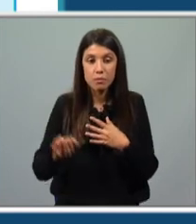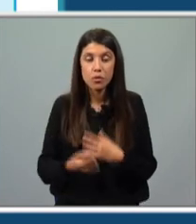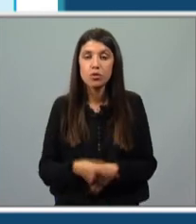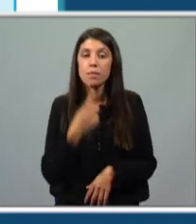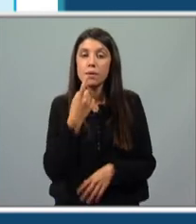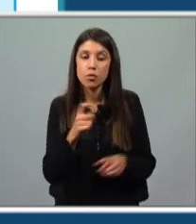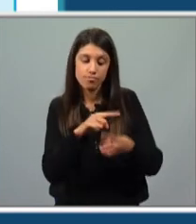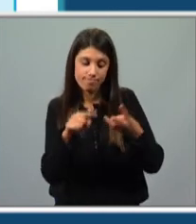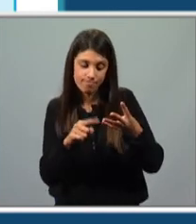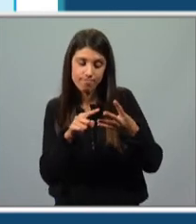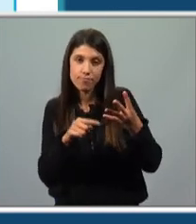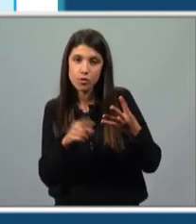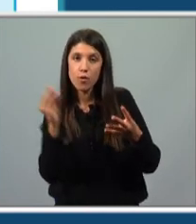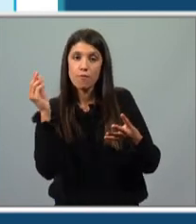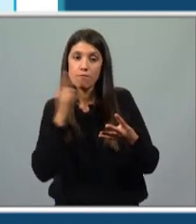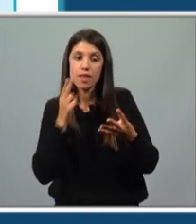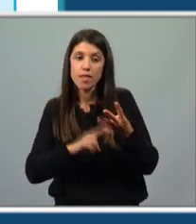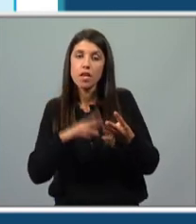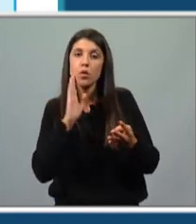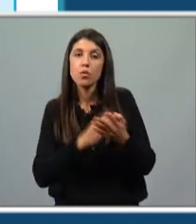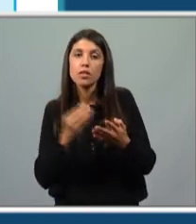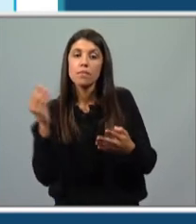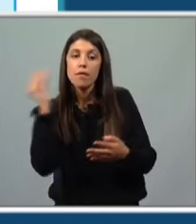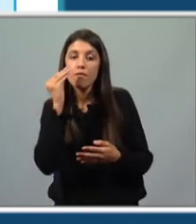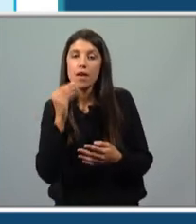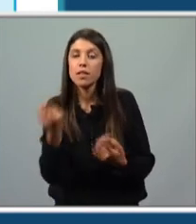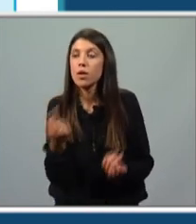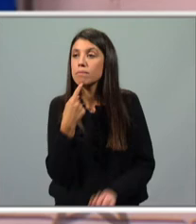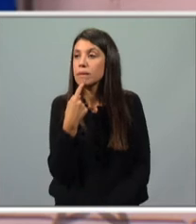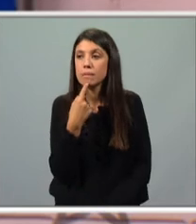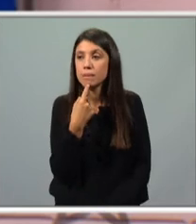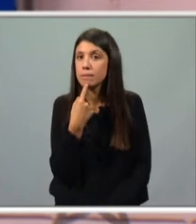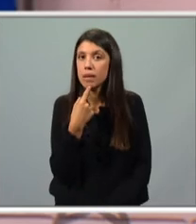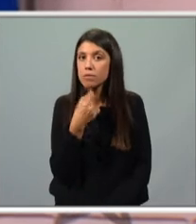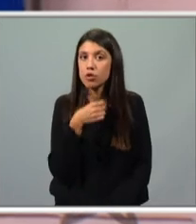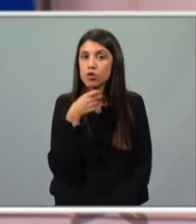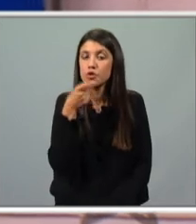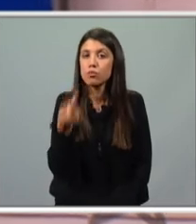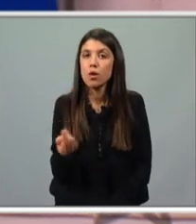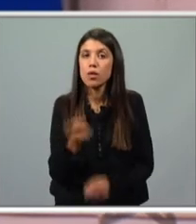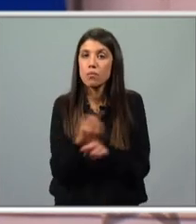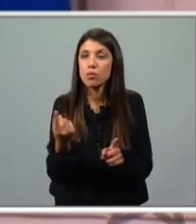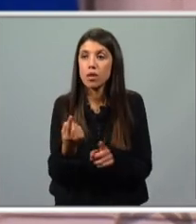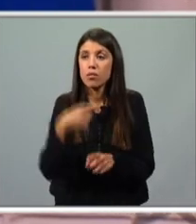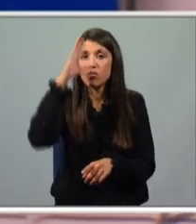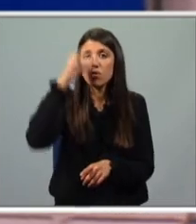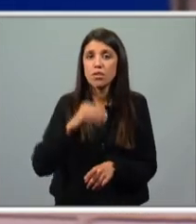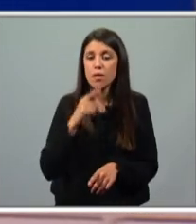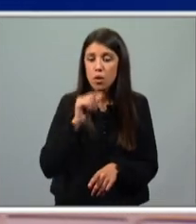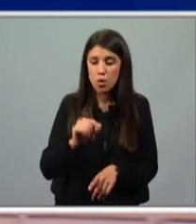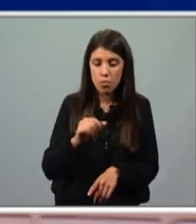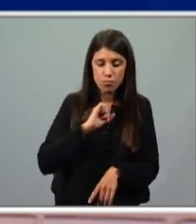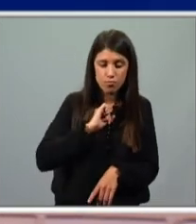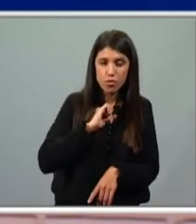duas eram verdadeiras e a última era falsa. Ela não consegue responder porque não sabe. Porque ainda não tem um nome atribuído a ela própria nem ao seu